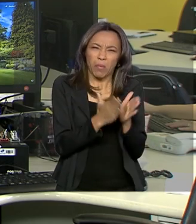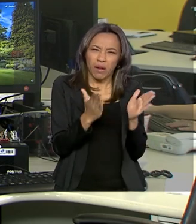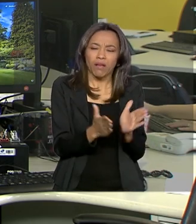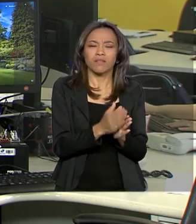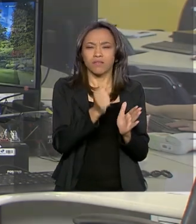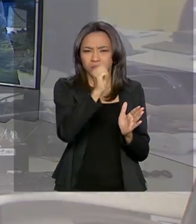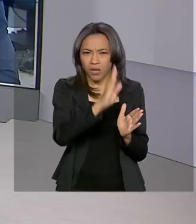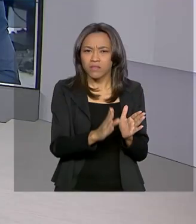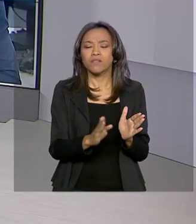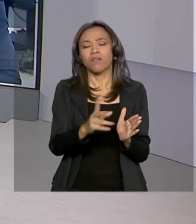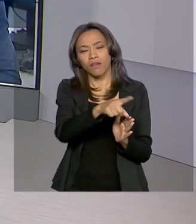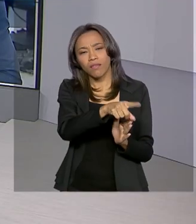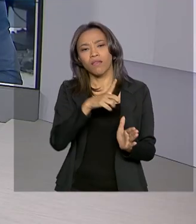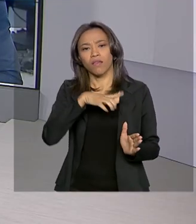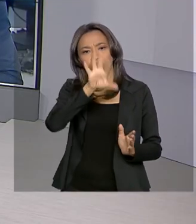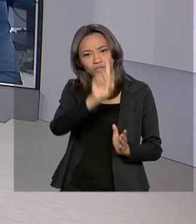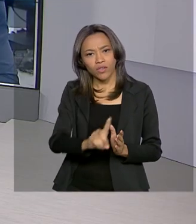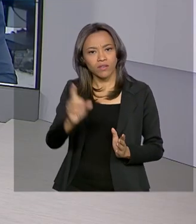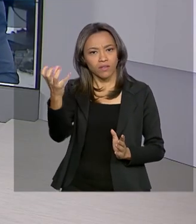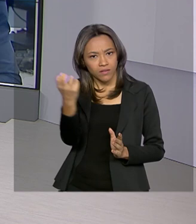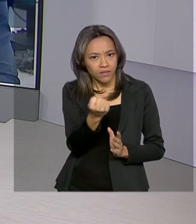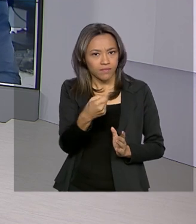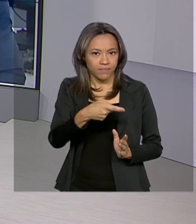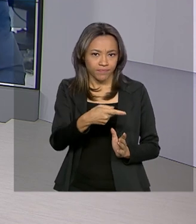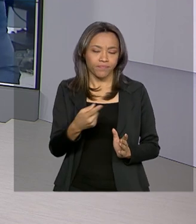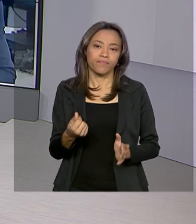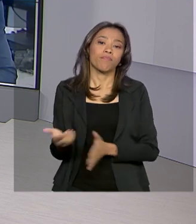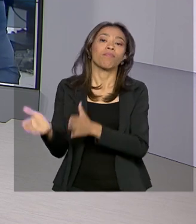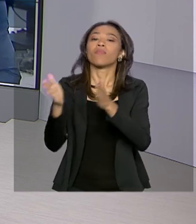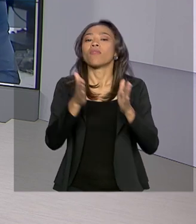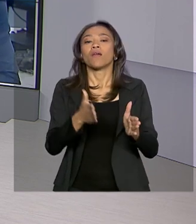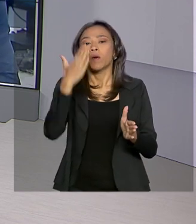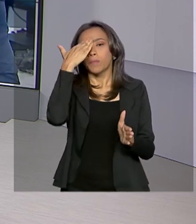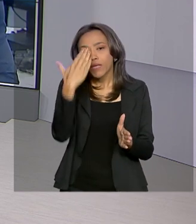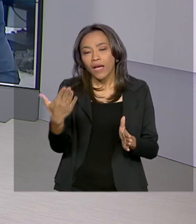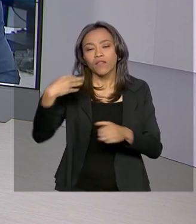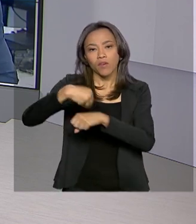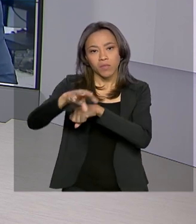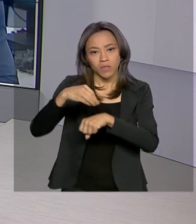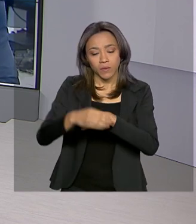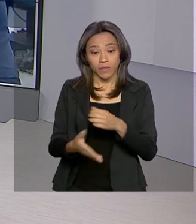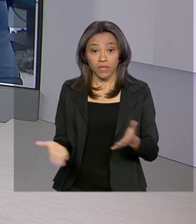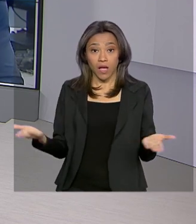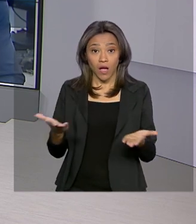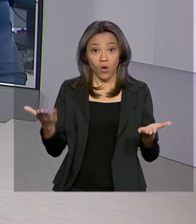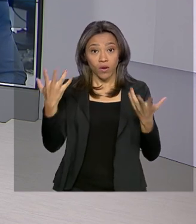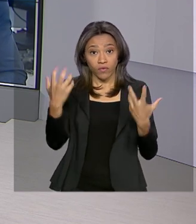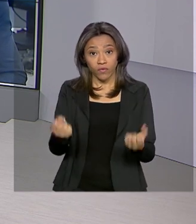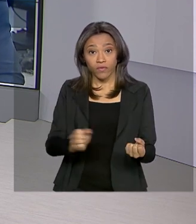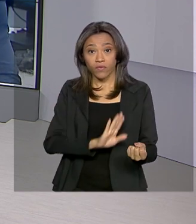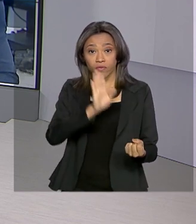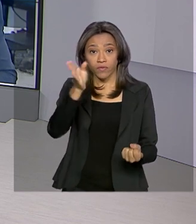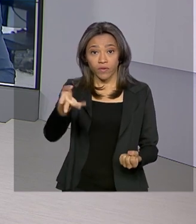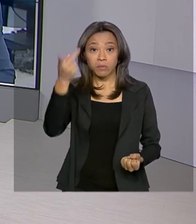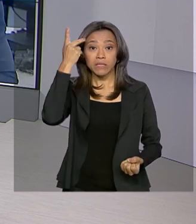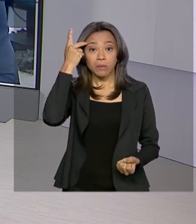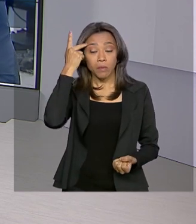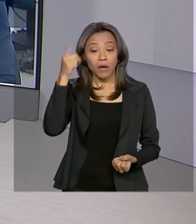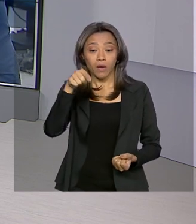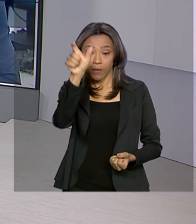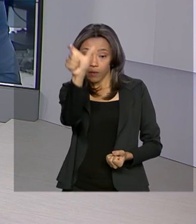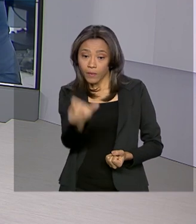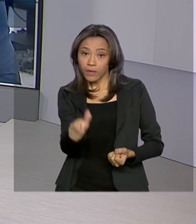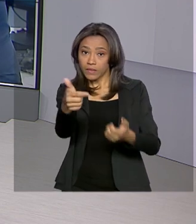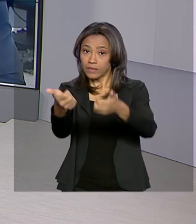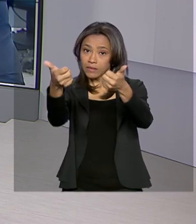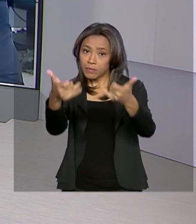Voltamos com você, Renata. Obrigada, Cláudia, pelas suas informações. E olha, do Rio de Janeiro, vamos até São Paulo. Dimas Solde traz informações